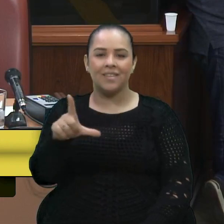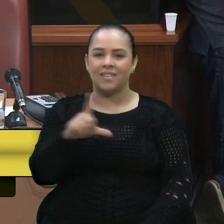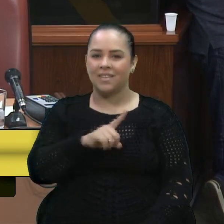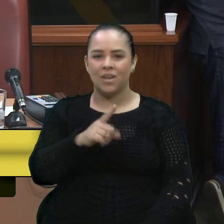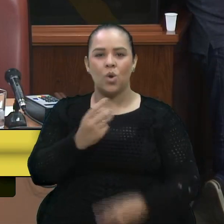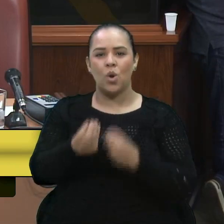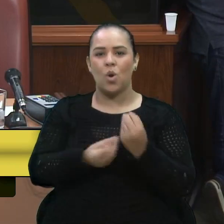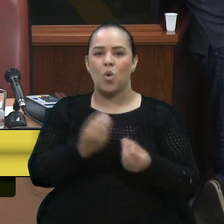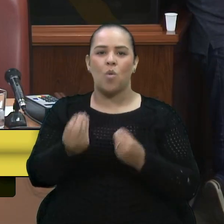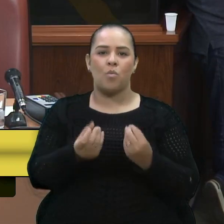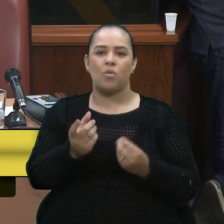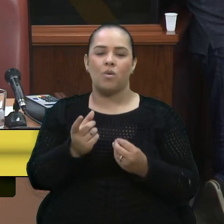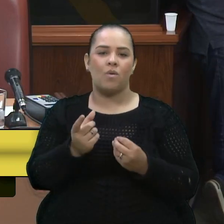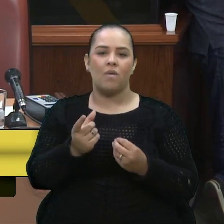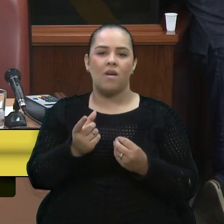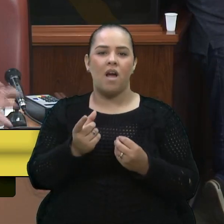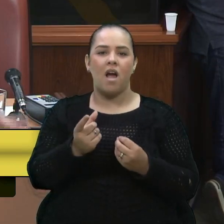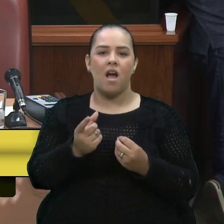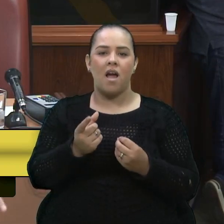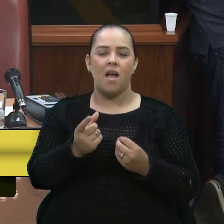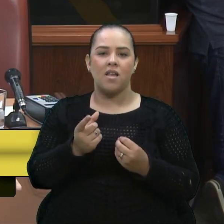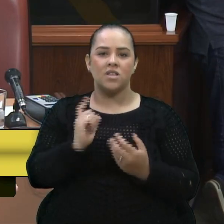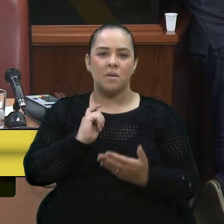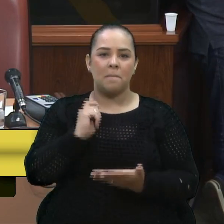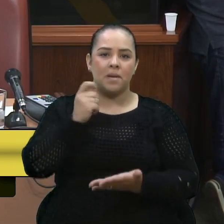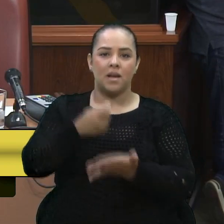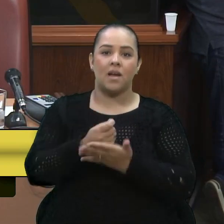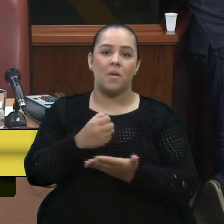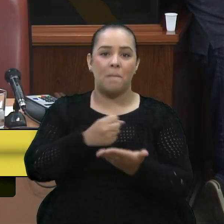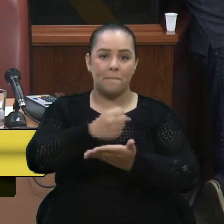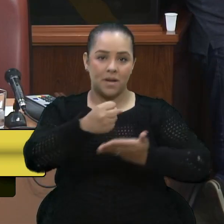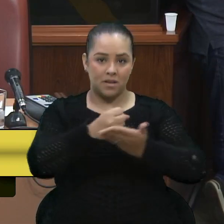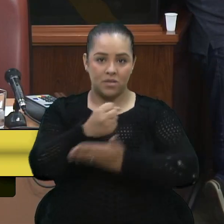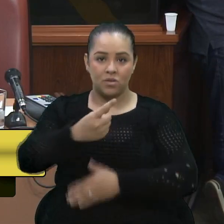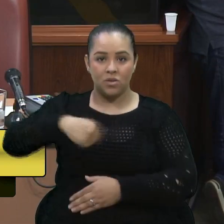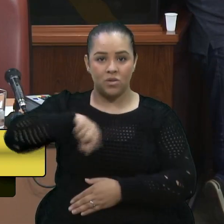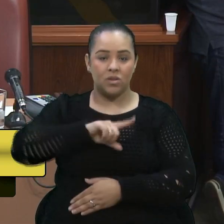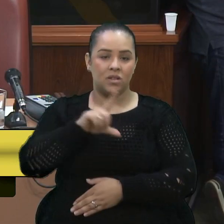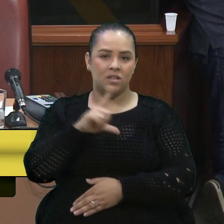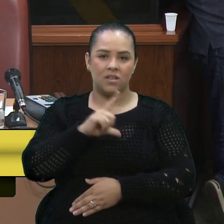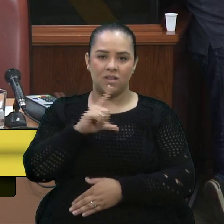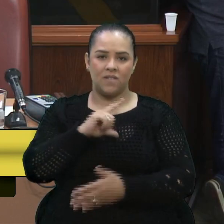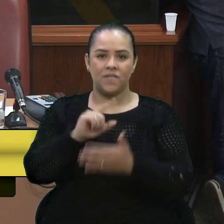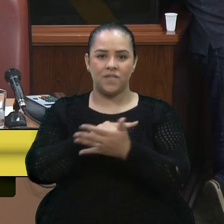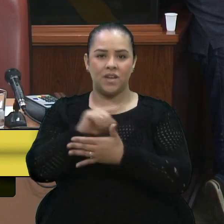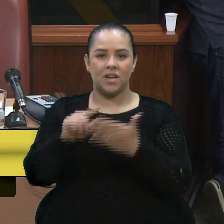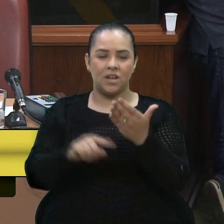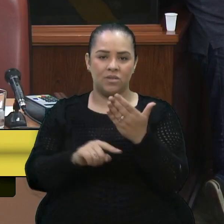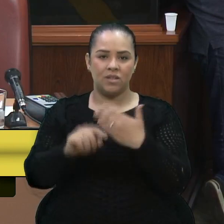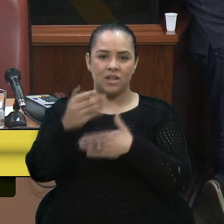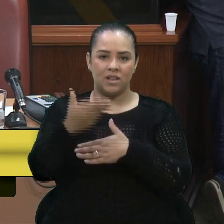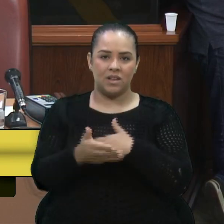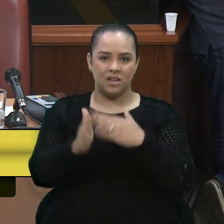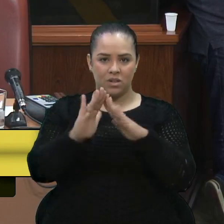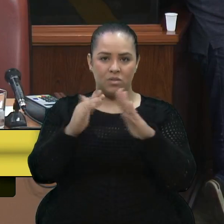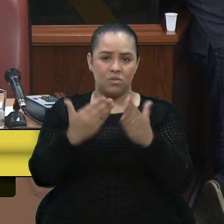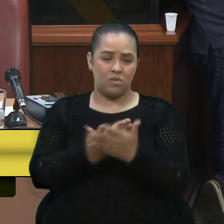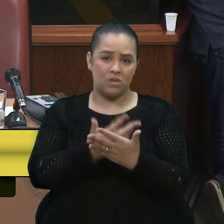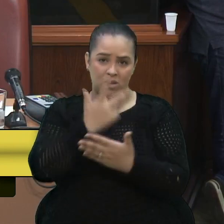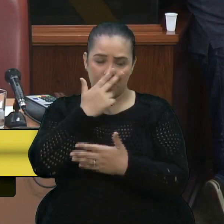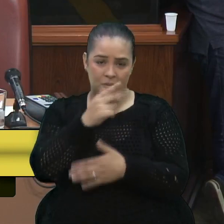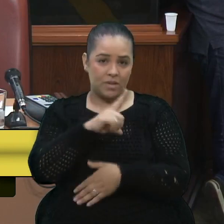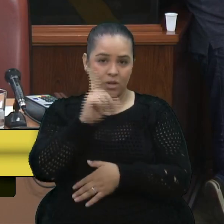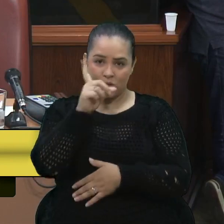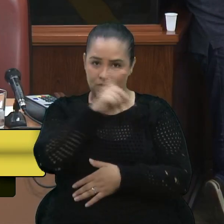condições econômicas de prover o básico. E nós tínhamos o restante ali, na escola, apesar de todas as dificuldades.